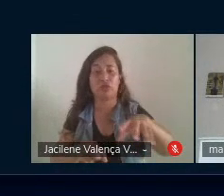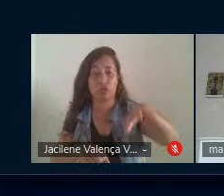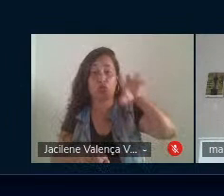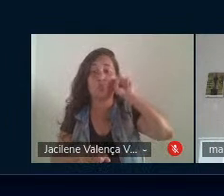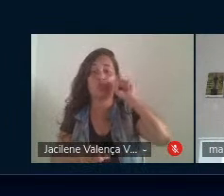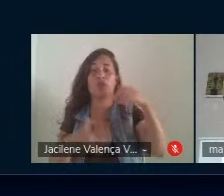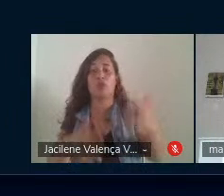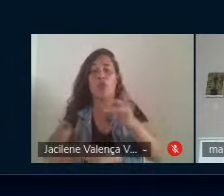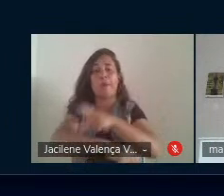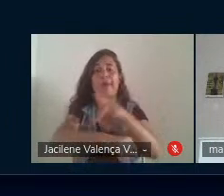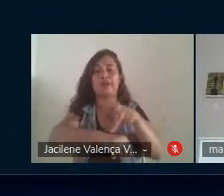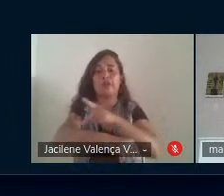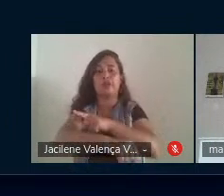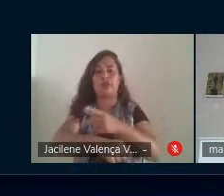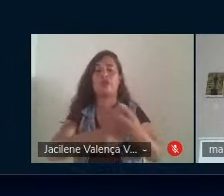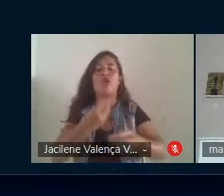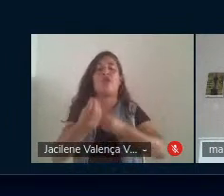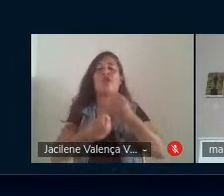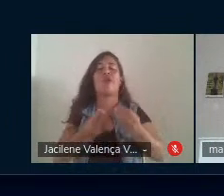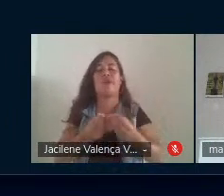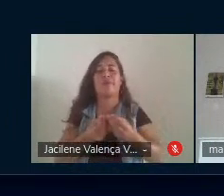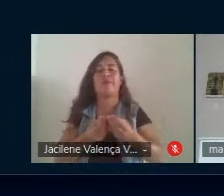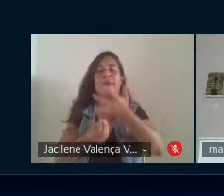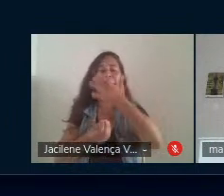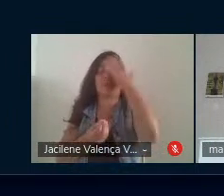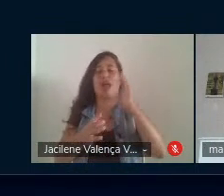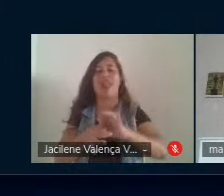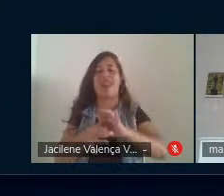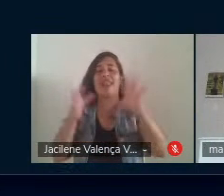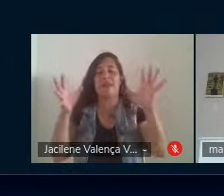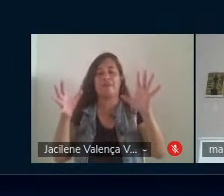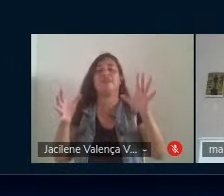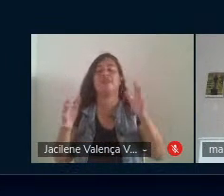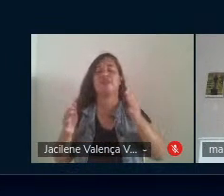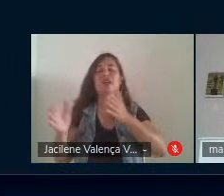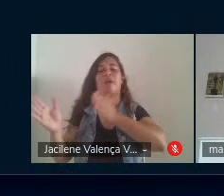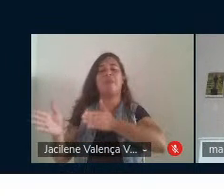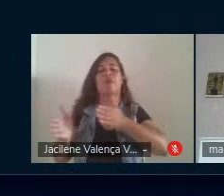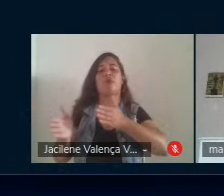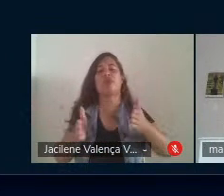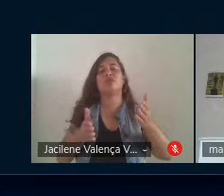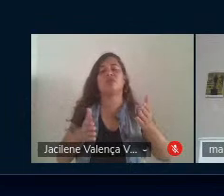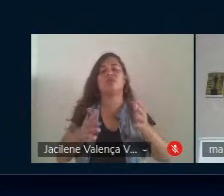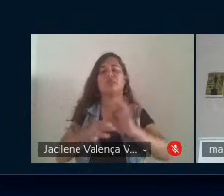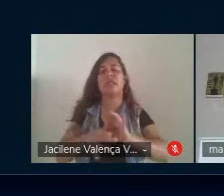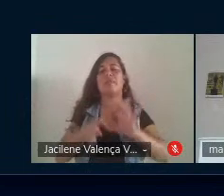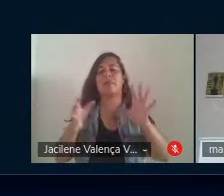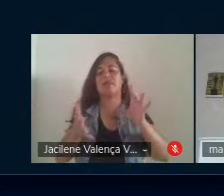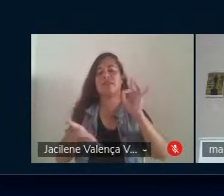pedagogia de expressão das pessoas livres e em processos de constante libertação.